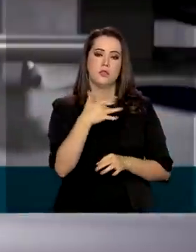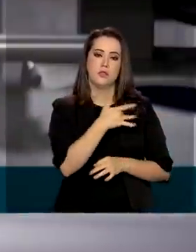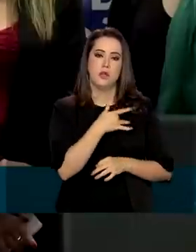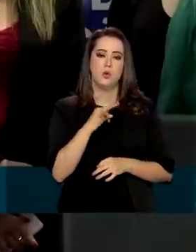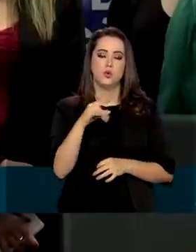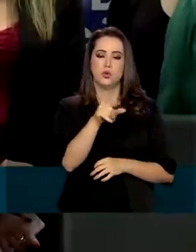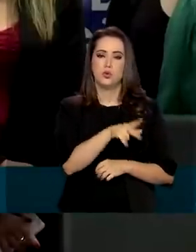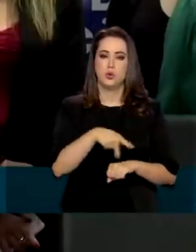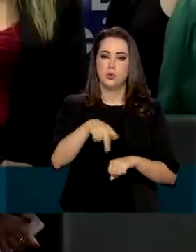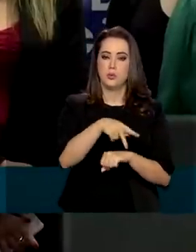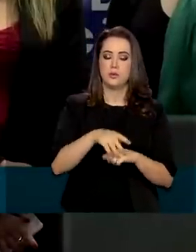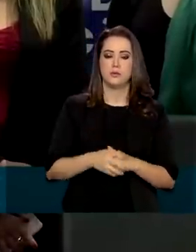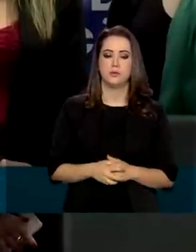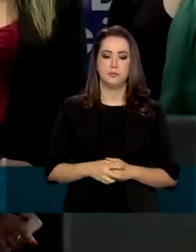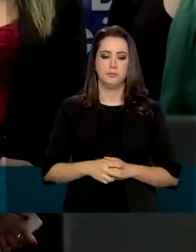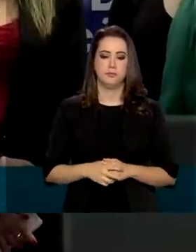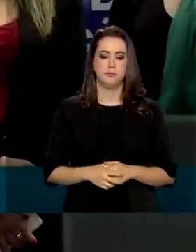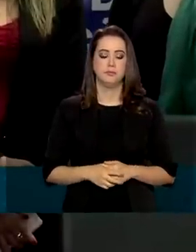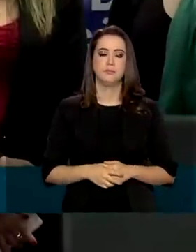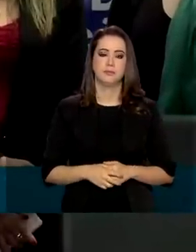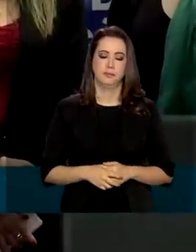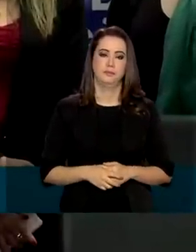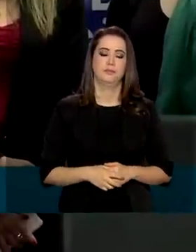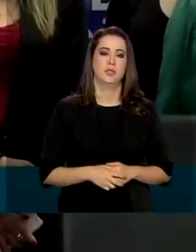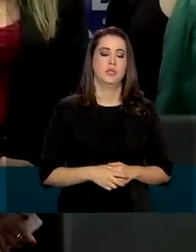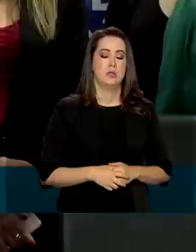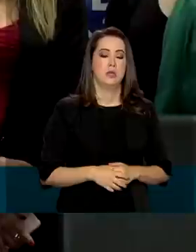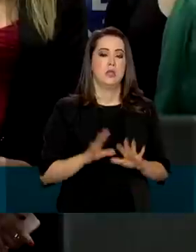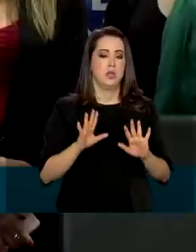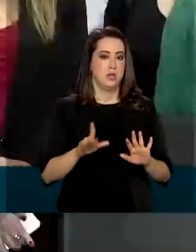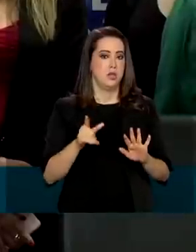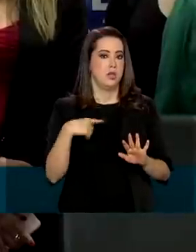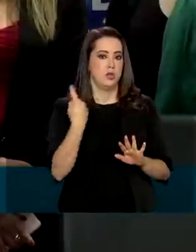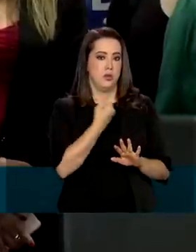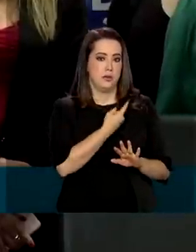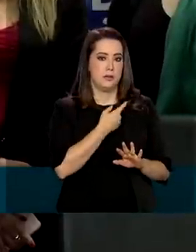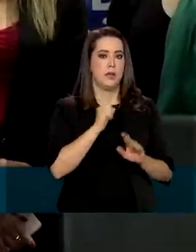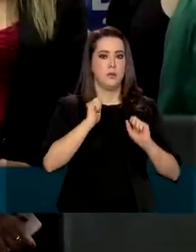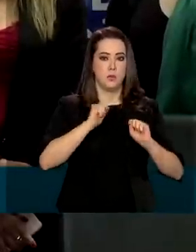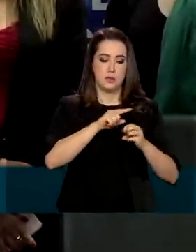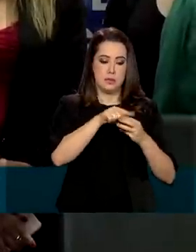país. Teremos a vacina com três possibilidades de data.